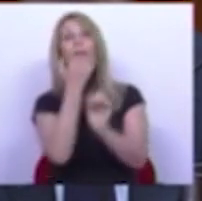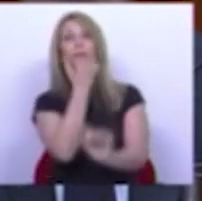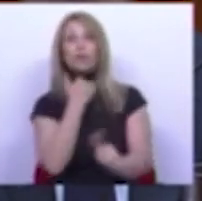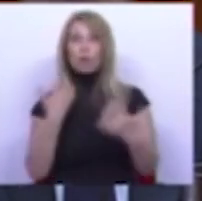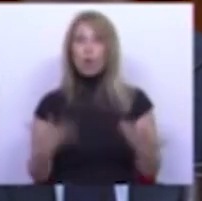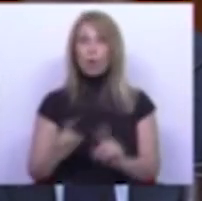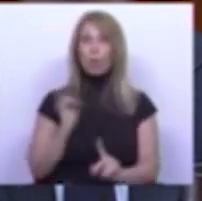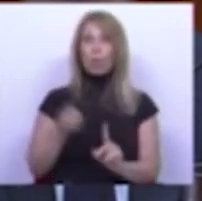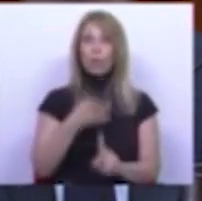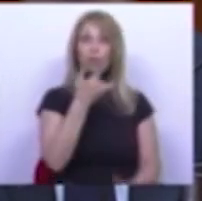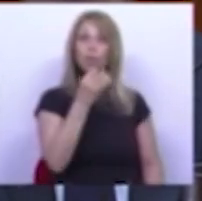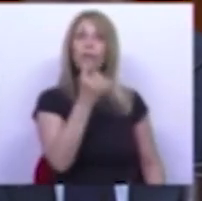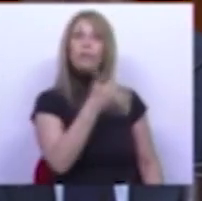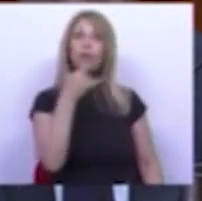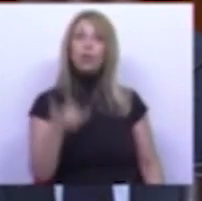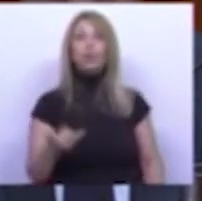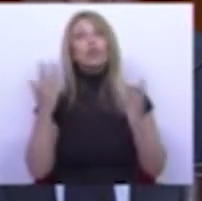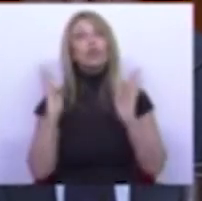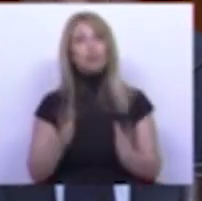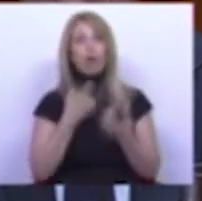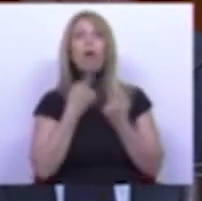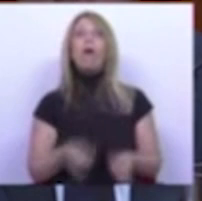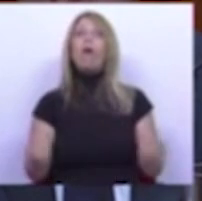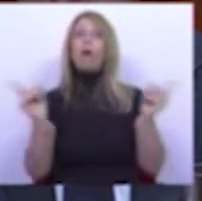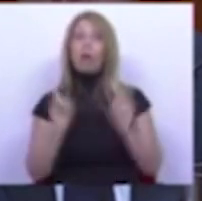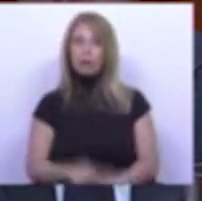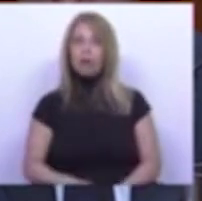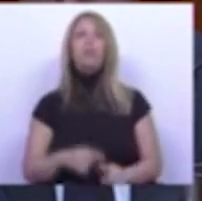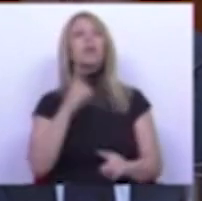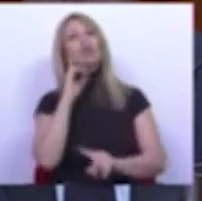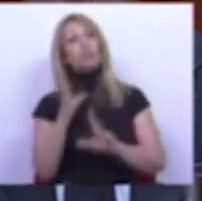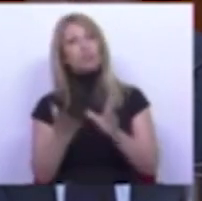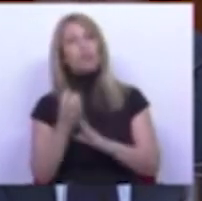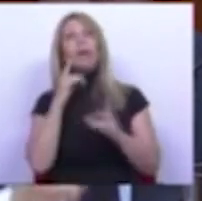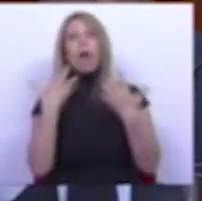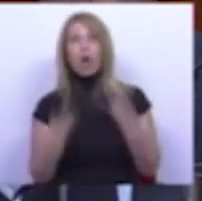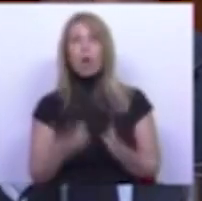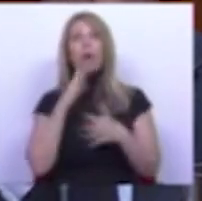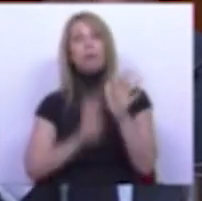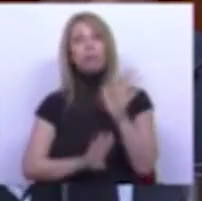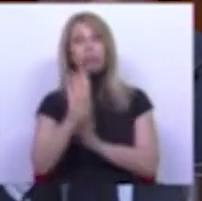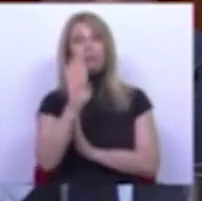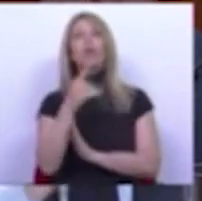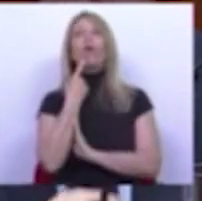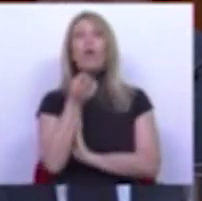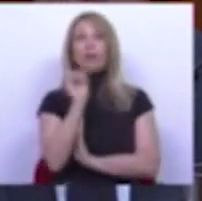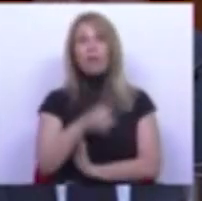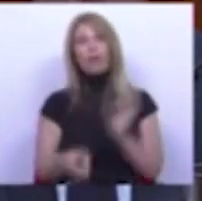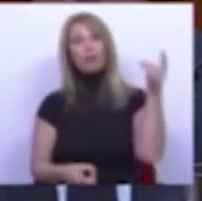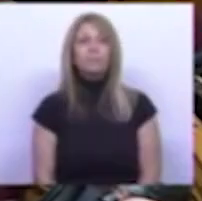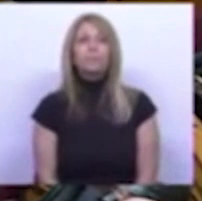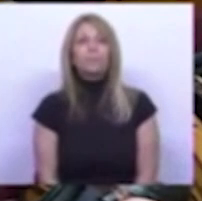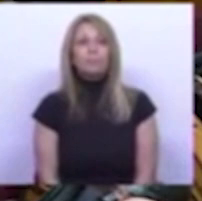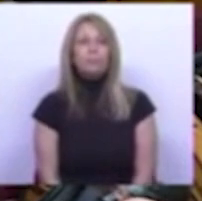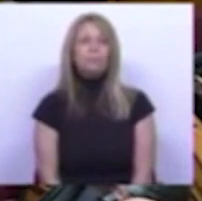2022 já retomaremos e também agora voltaremos a crescer mais do que a média da União Europeia já